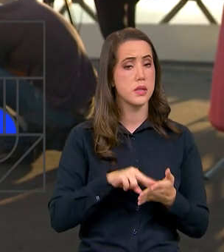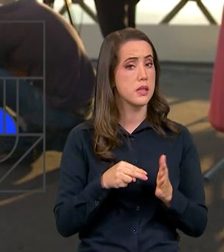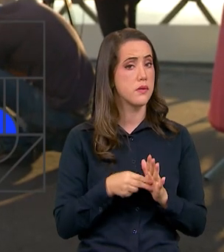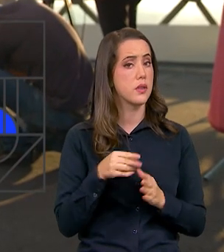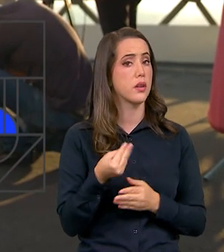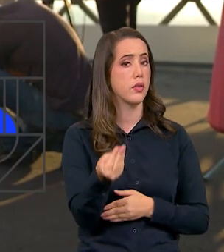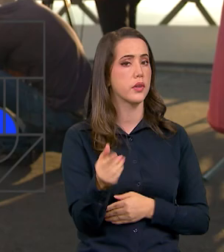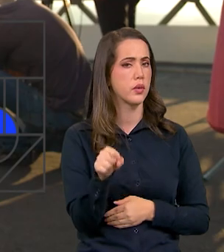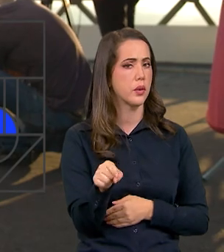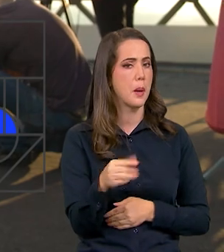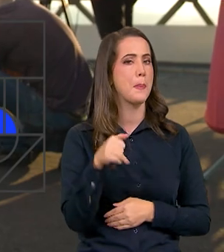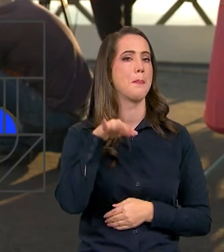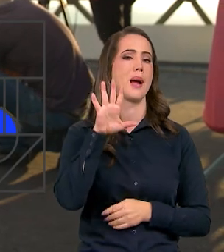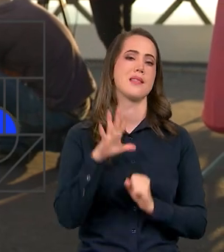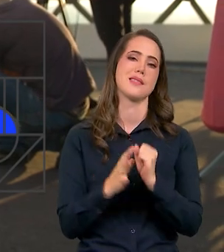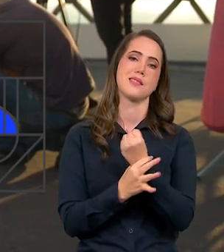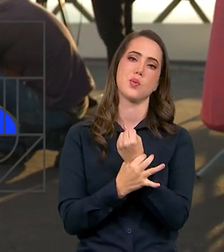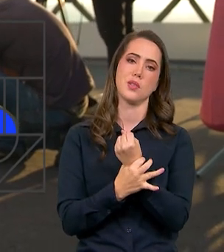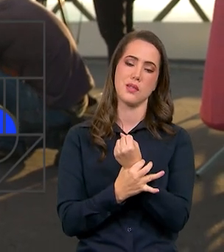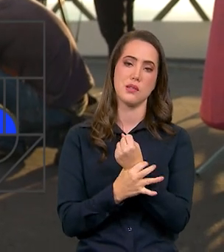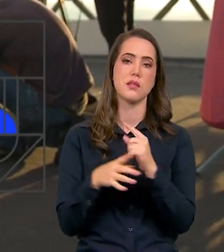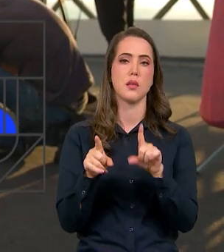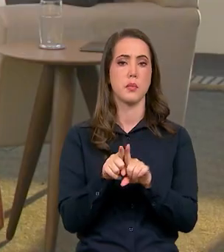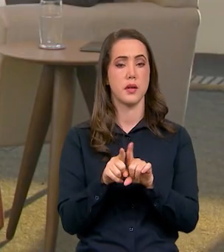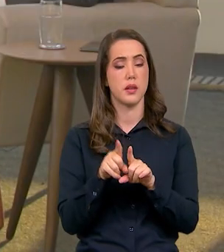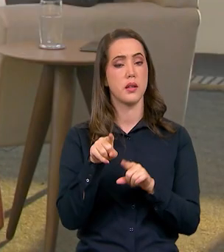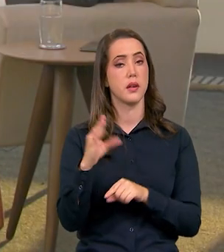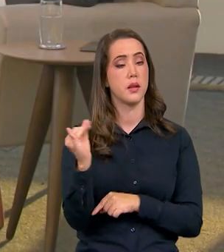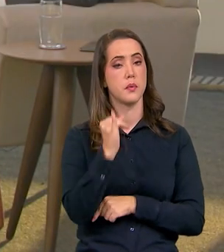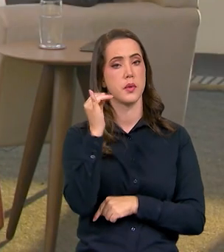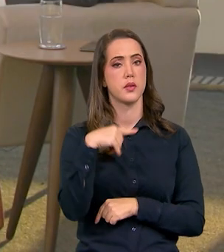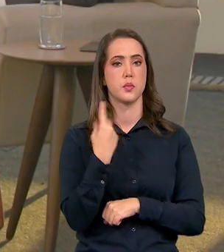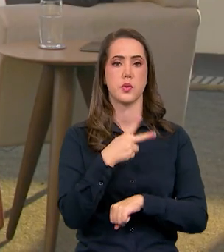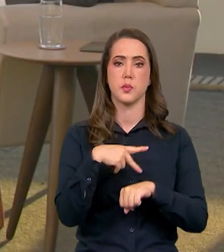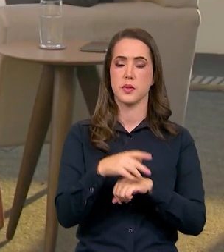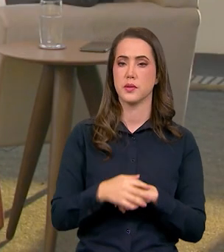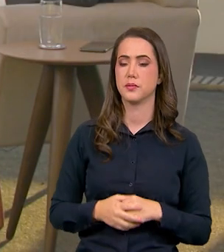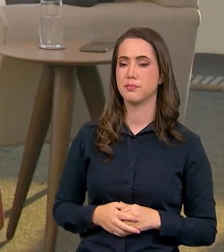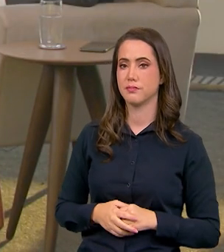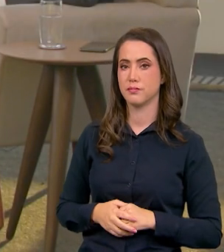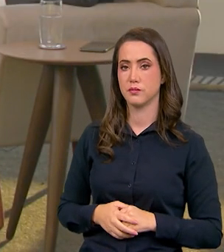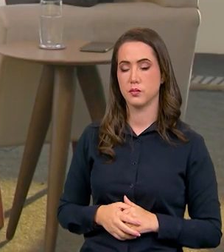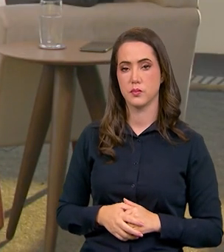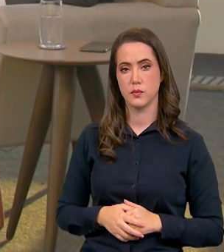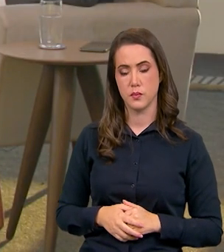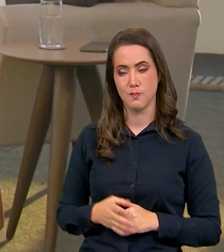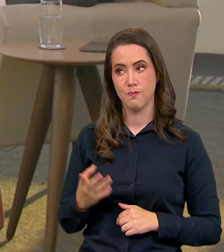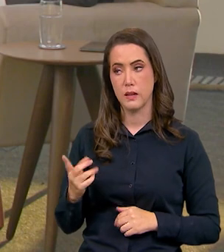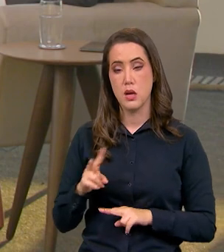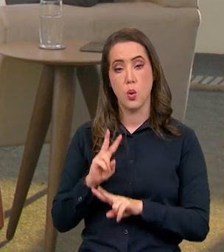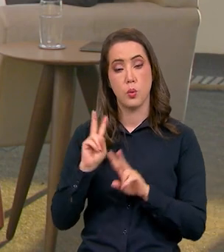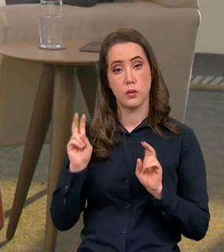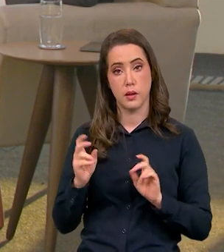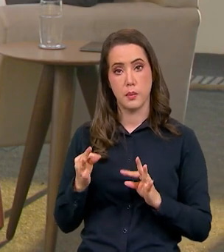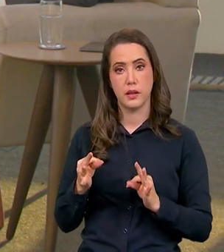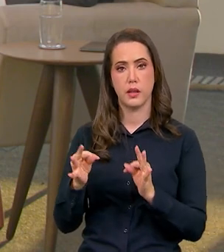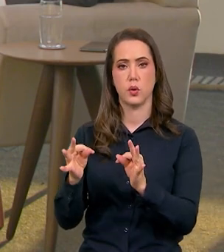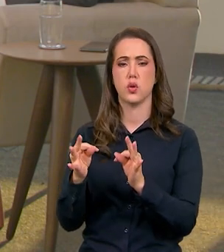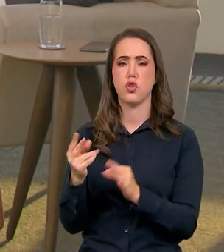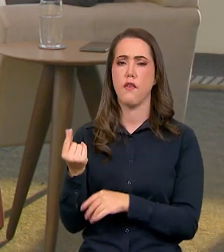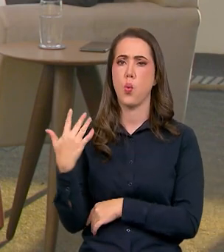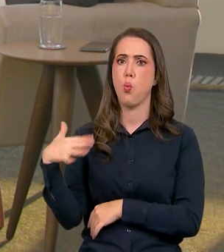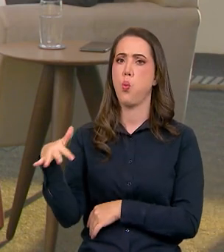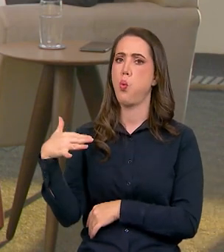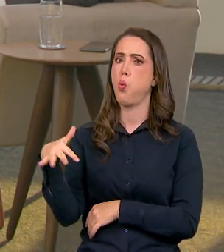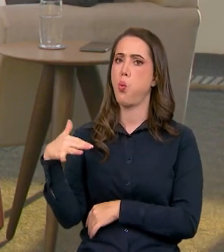mais segurança para dentro dessa região que é tão importante para o nosso país. Bem, a questão da tecnologia